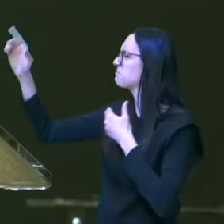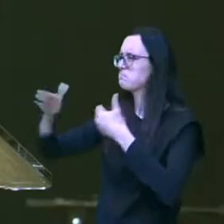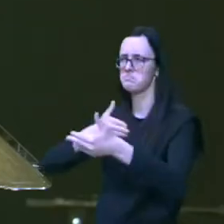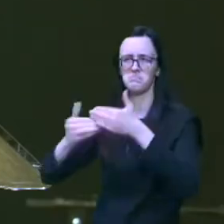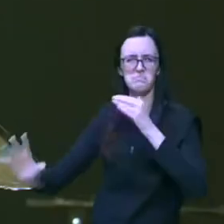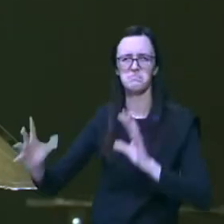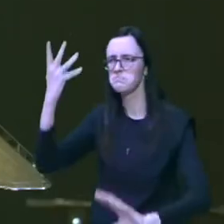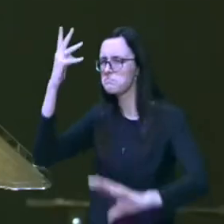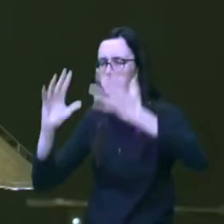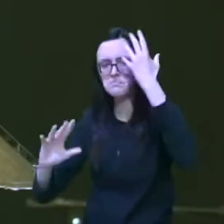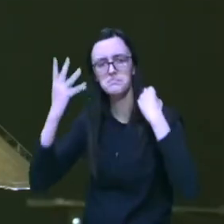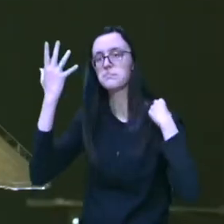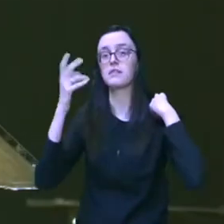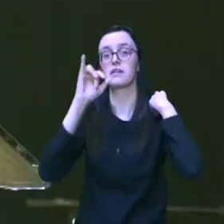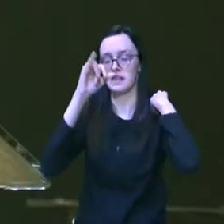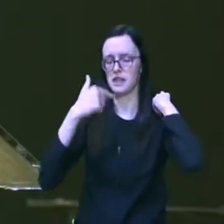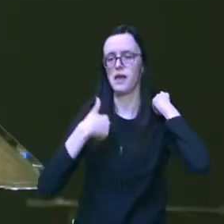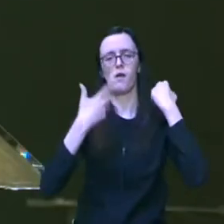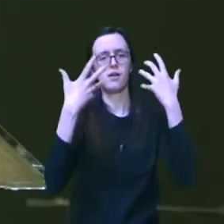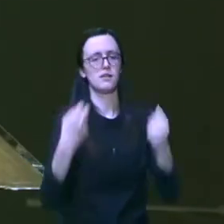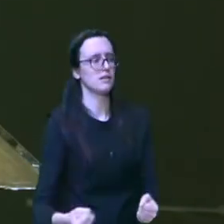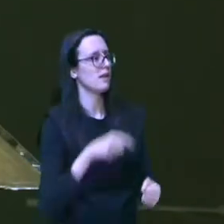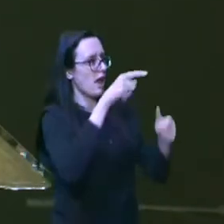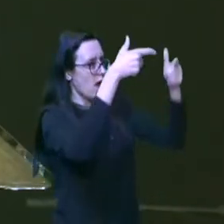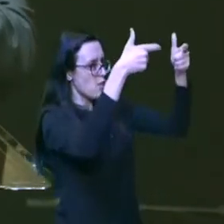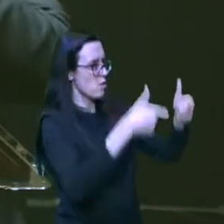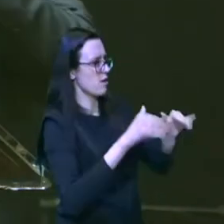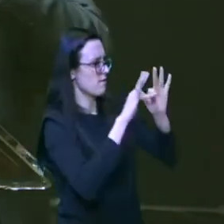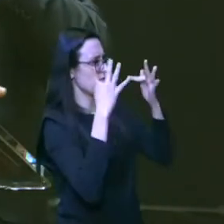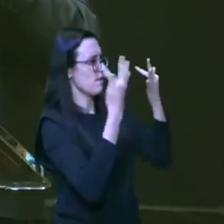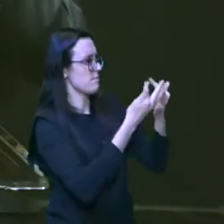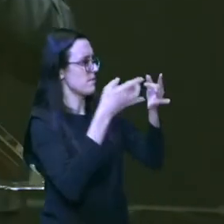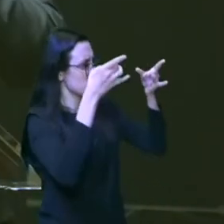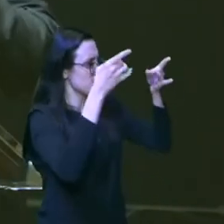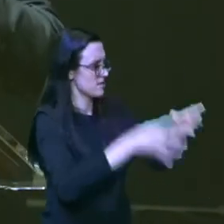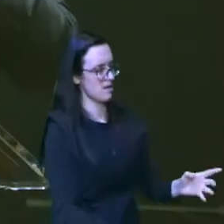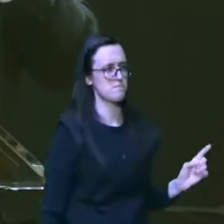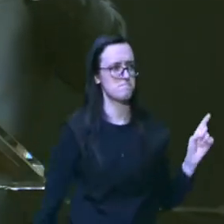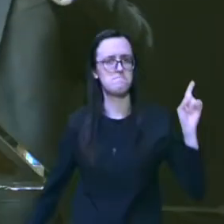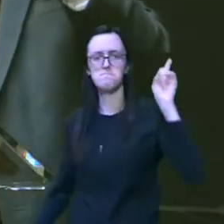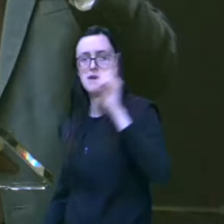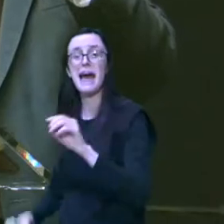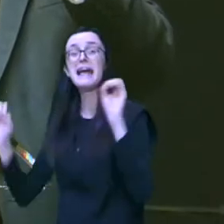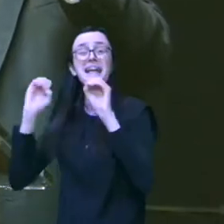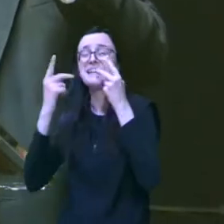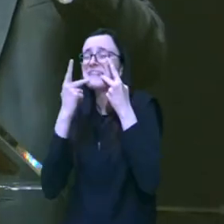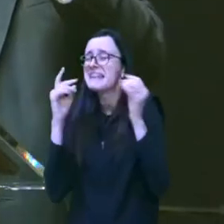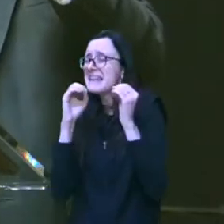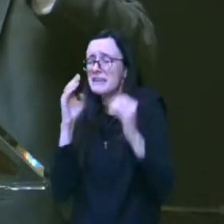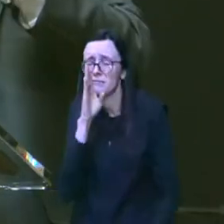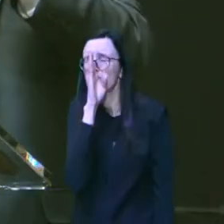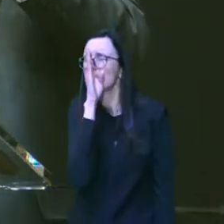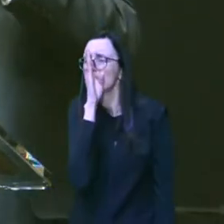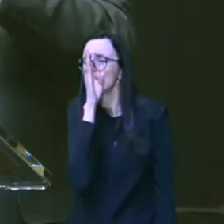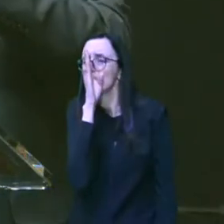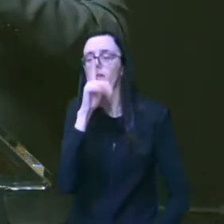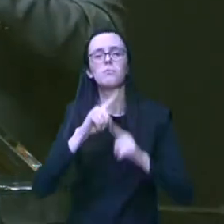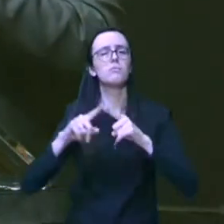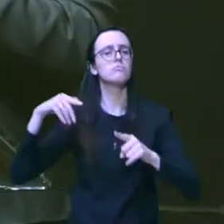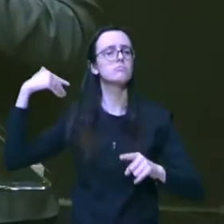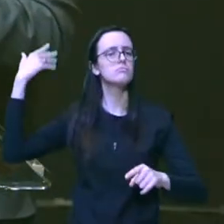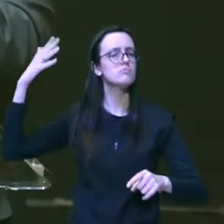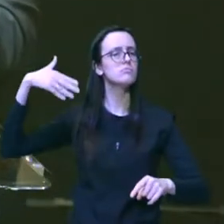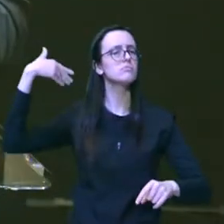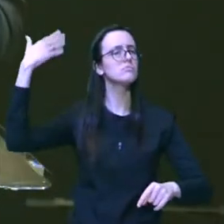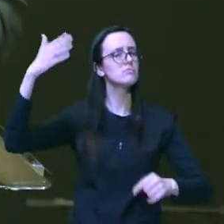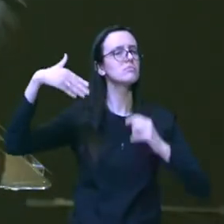aquele que saiu da sua terra da sua parentela sem questionar mas o tempo passou